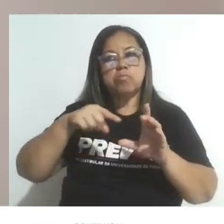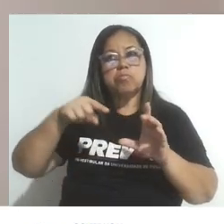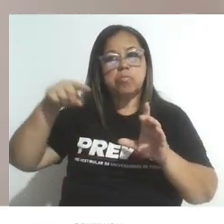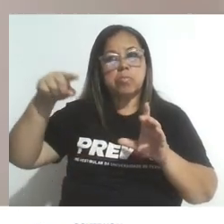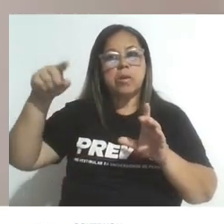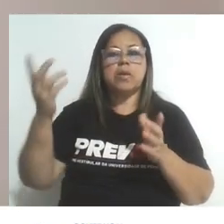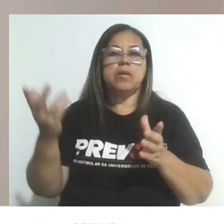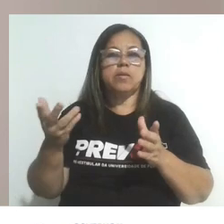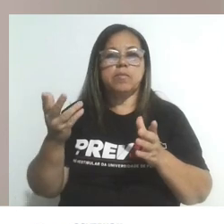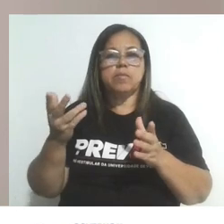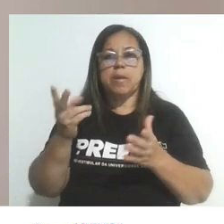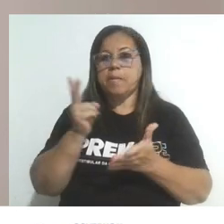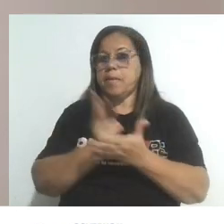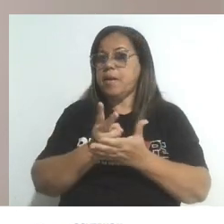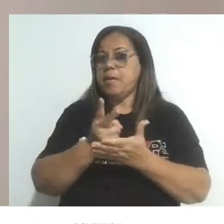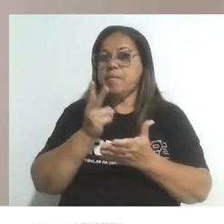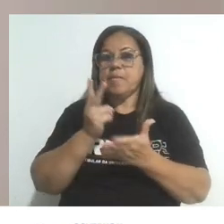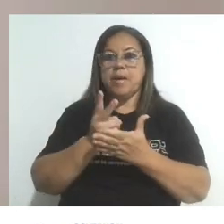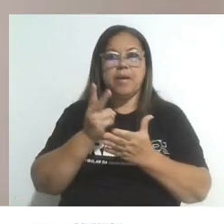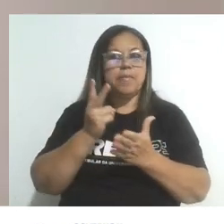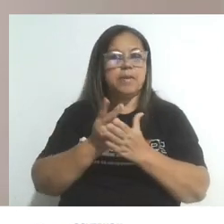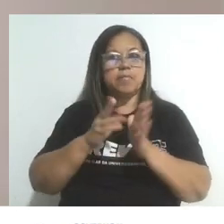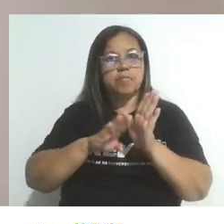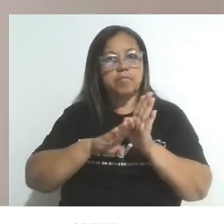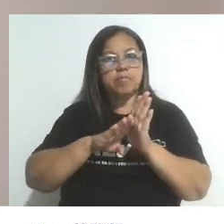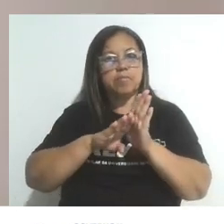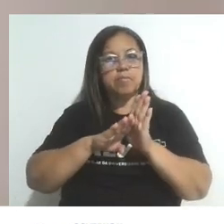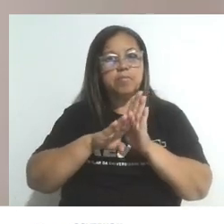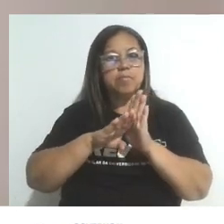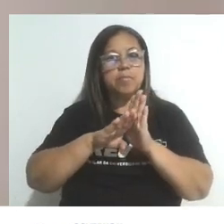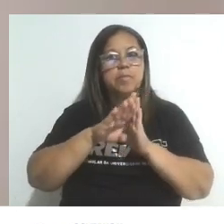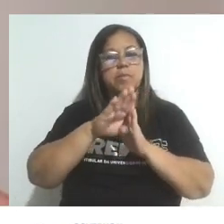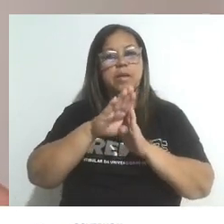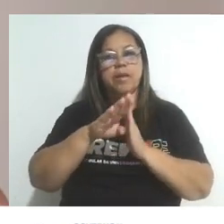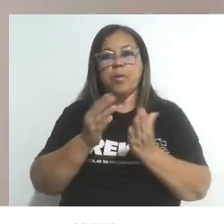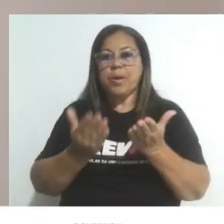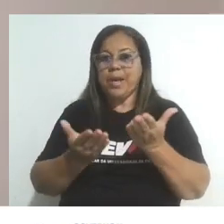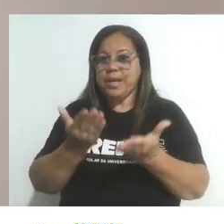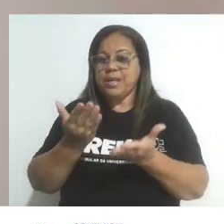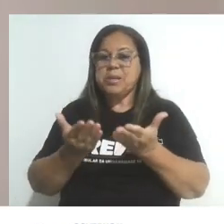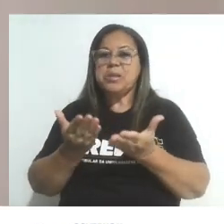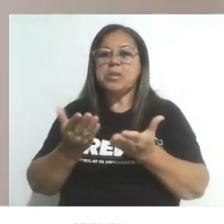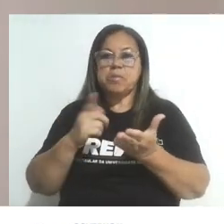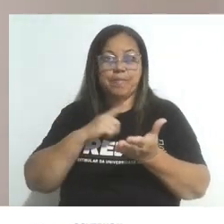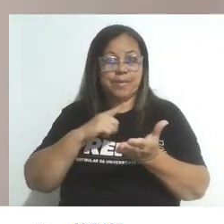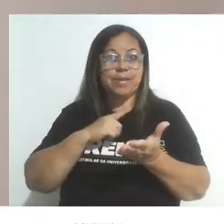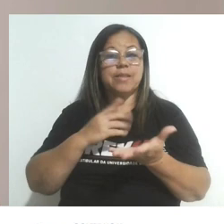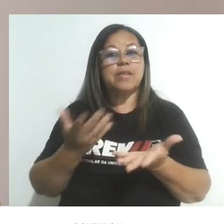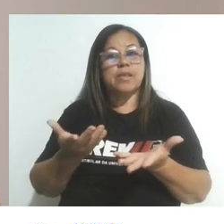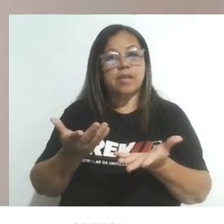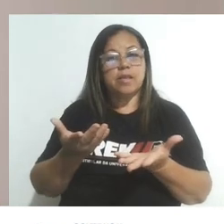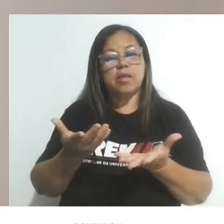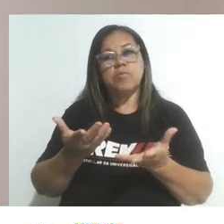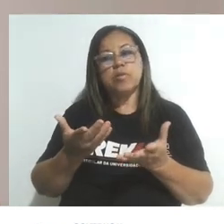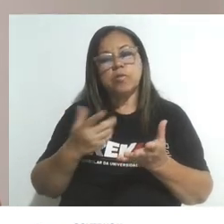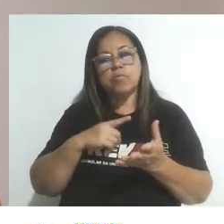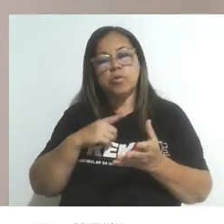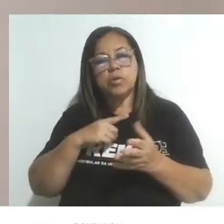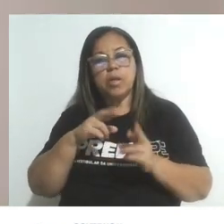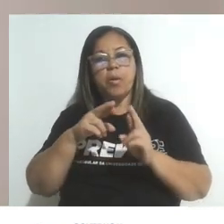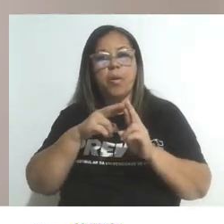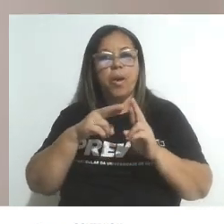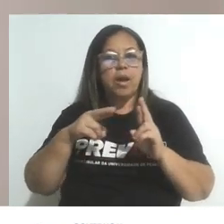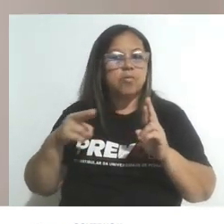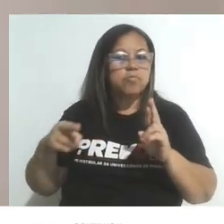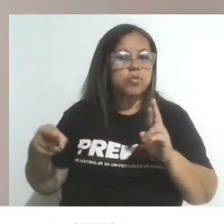permanecendo constante nele. Esse é o ponto em que o equilíbrio é estabelecido. As concentrações dos reagentes